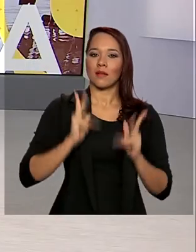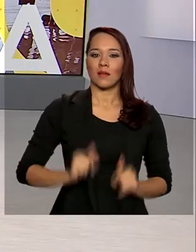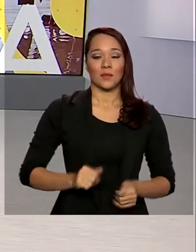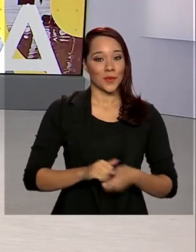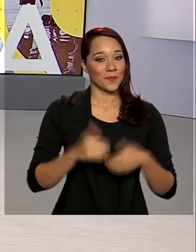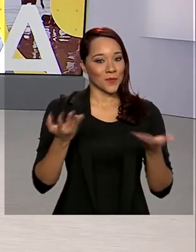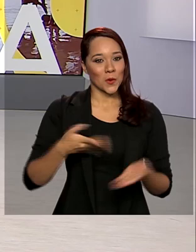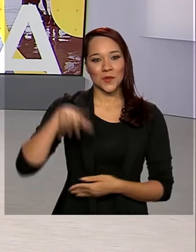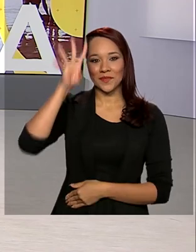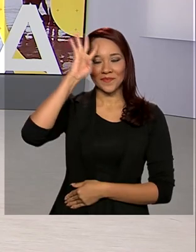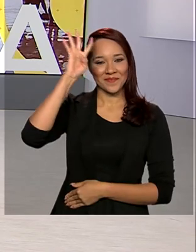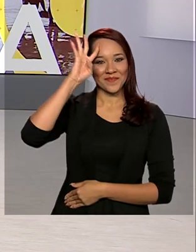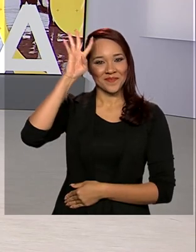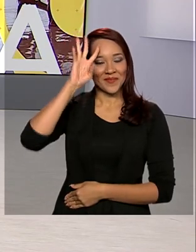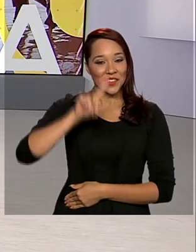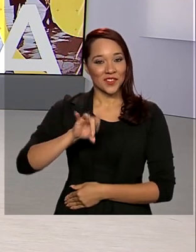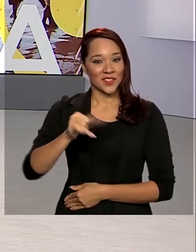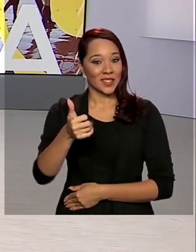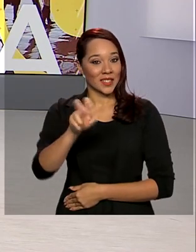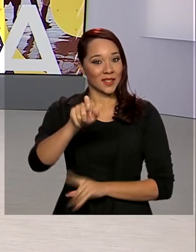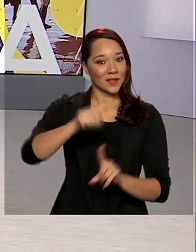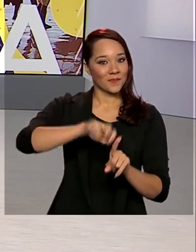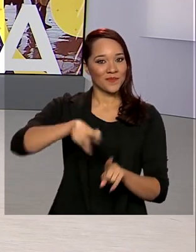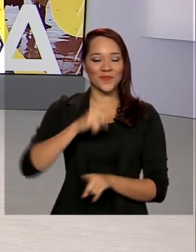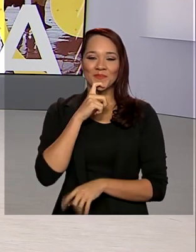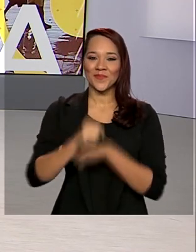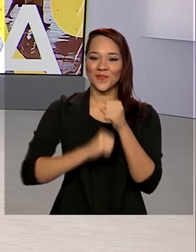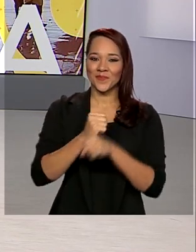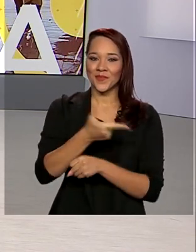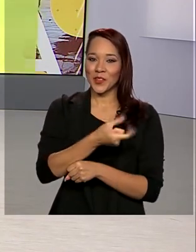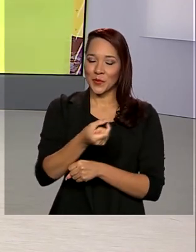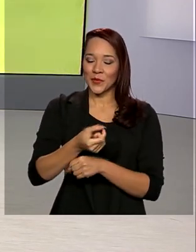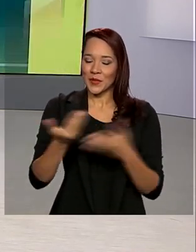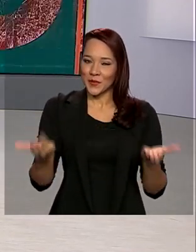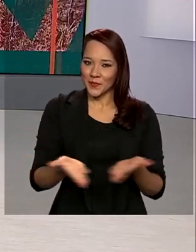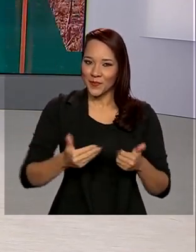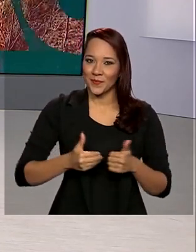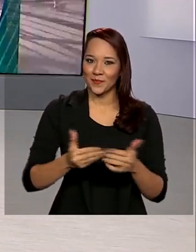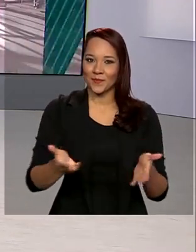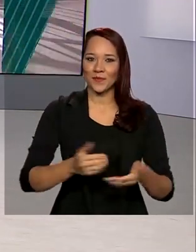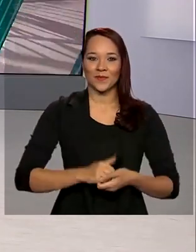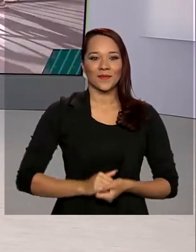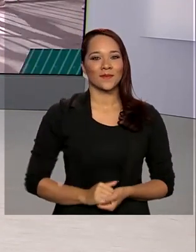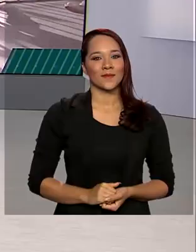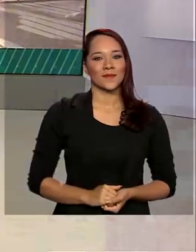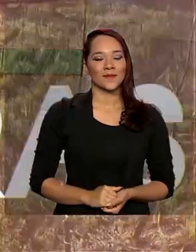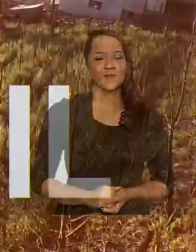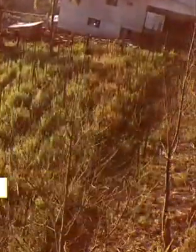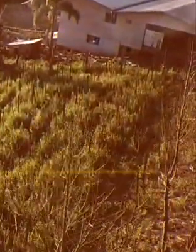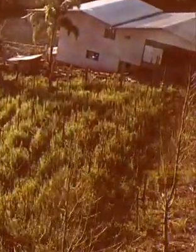Hoje é quarta-feira, 15 de julho de 2020. O Brasil em Dia começa agora.